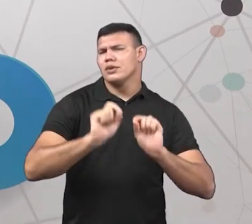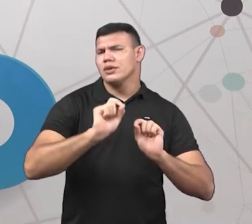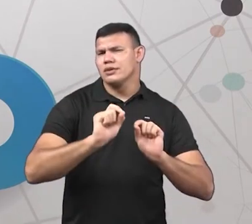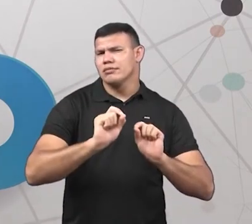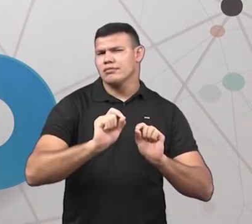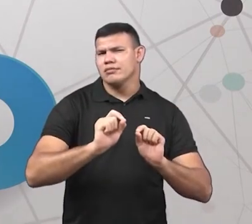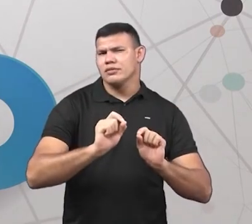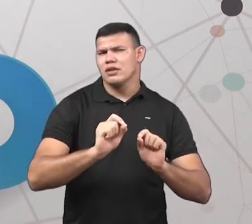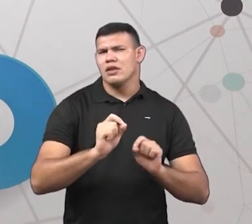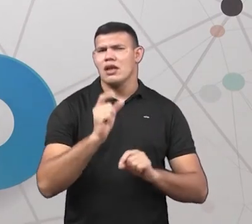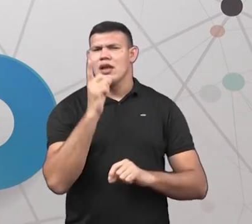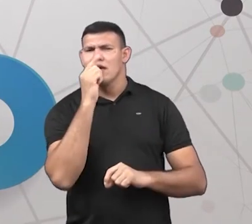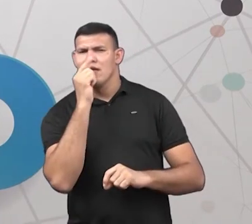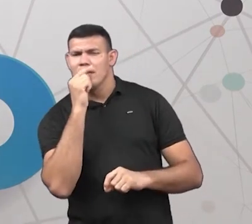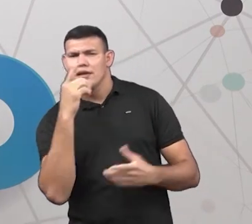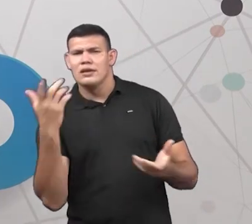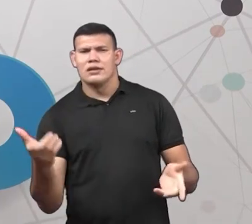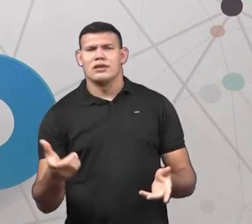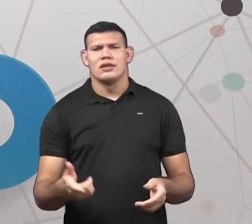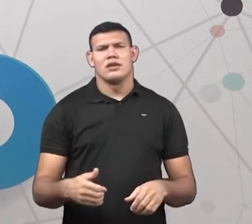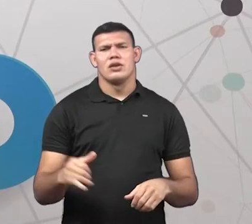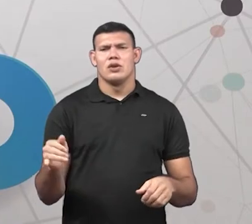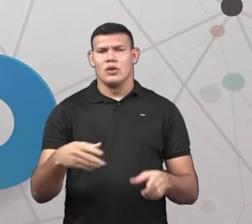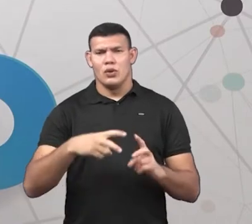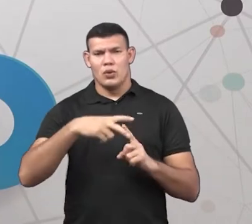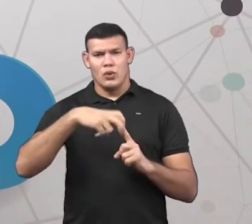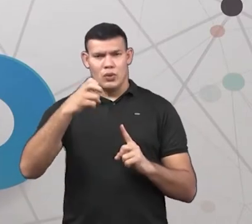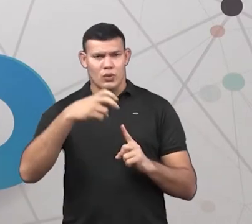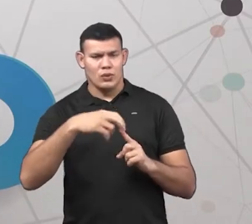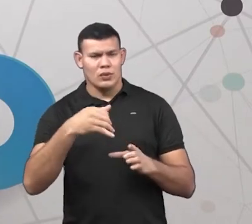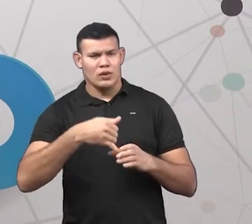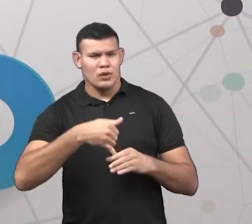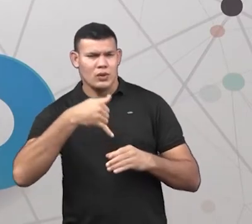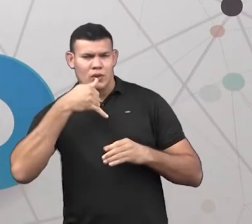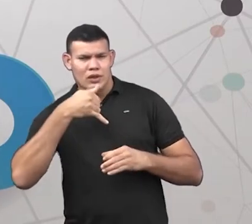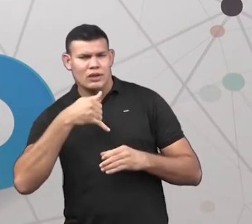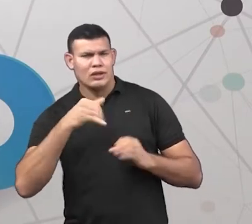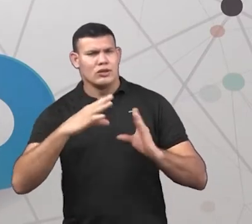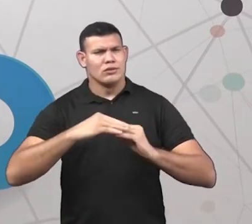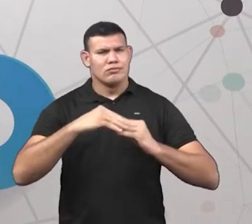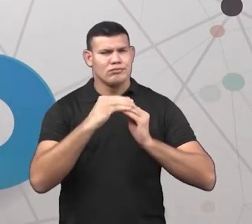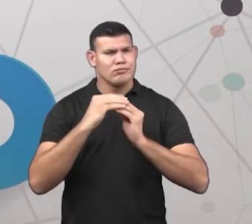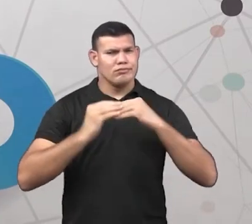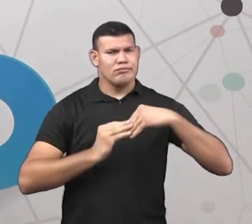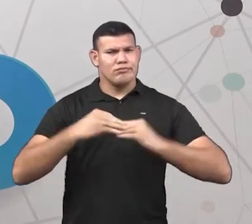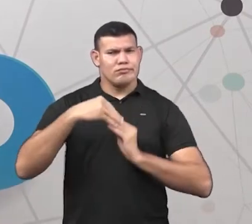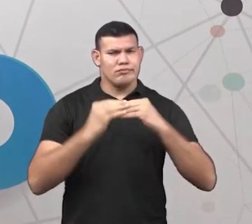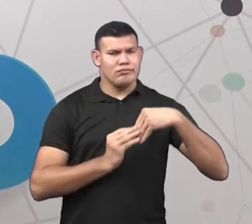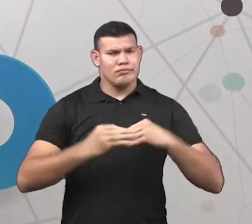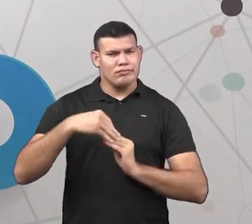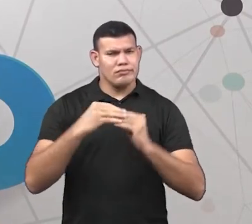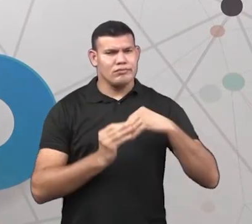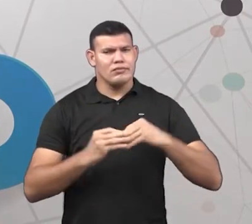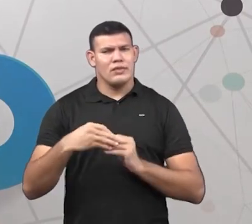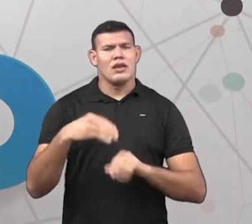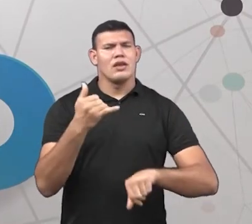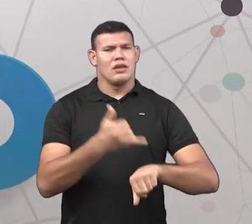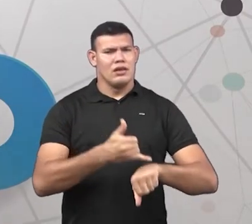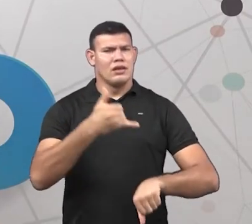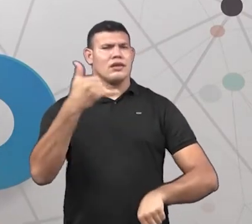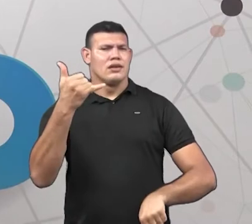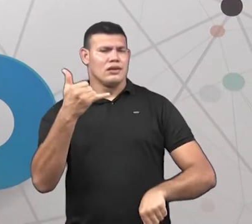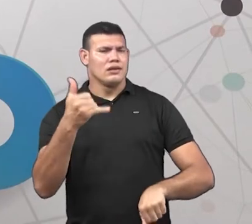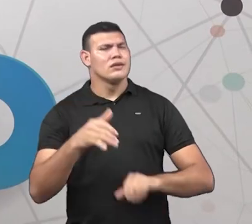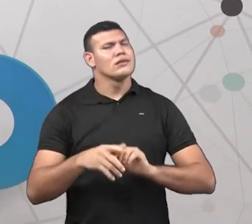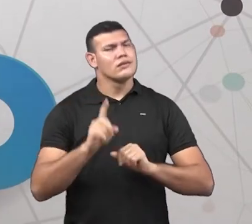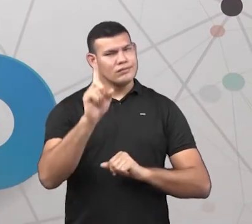Geralmente você vê garrafa de plástico, né? Nós temos aqui também, ó. A garrafa plástica. Geralmente nós vemos a garrafa de metal. Não assim?